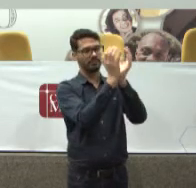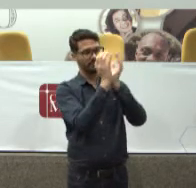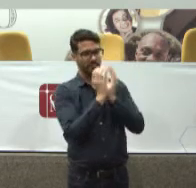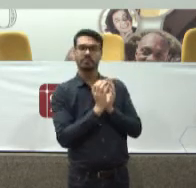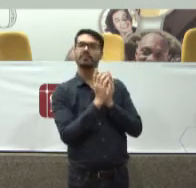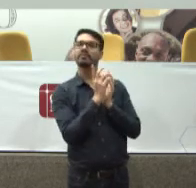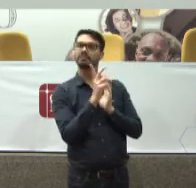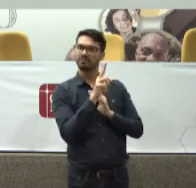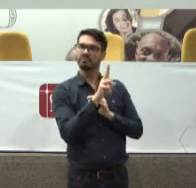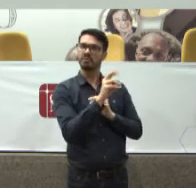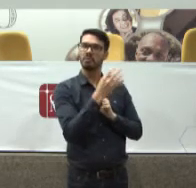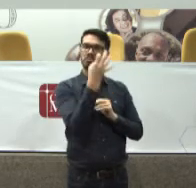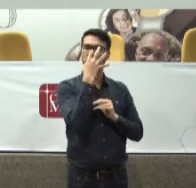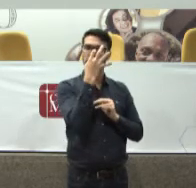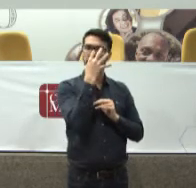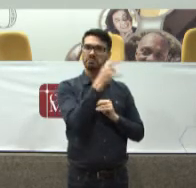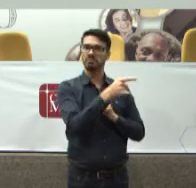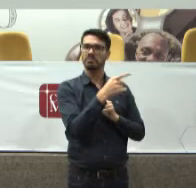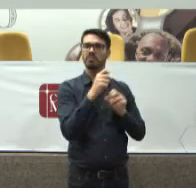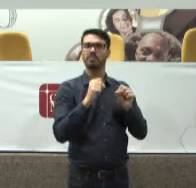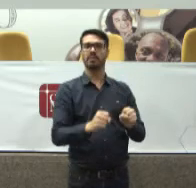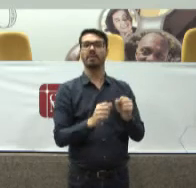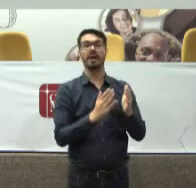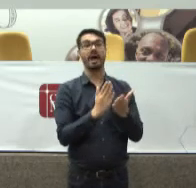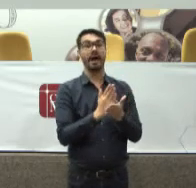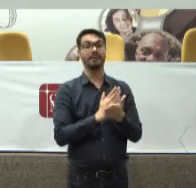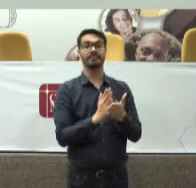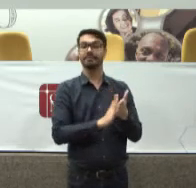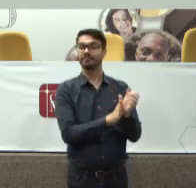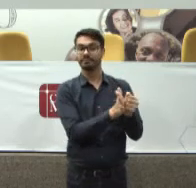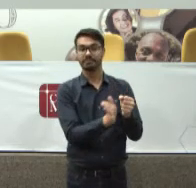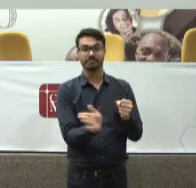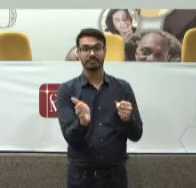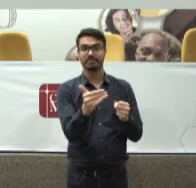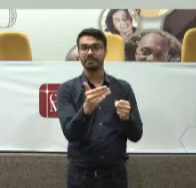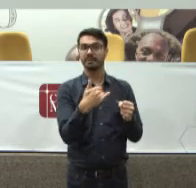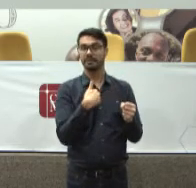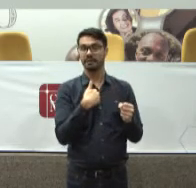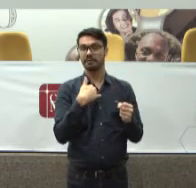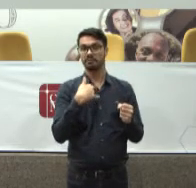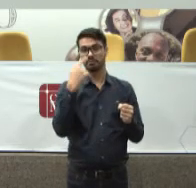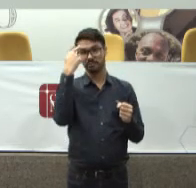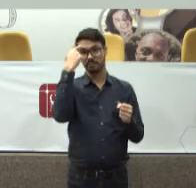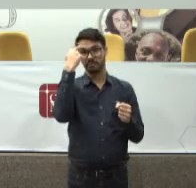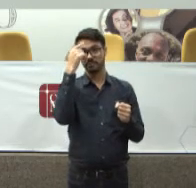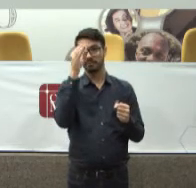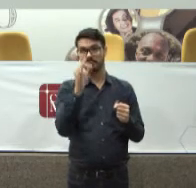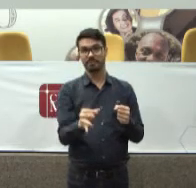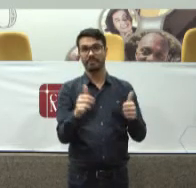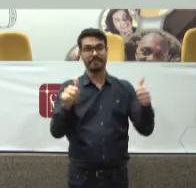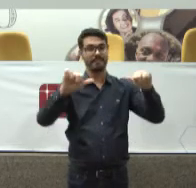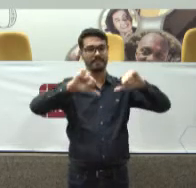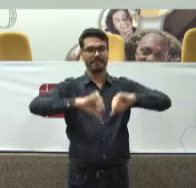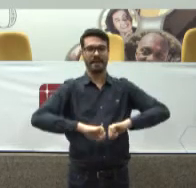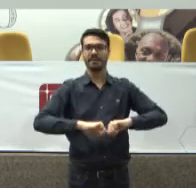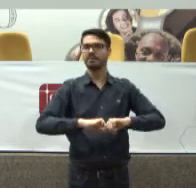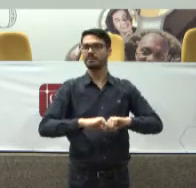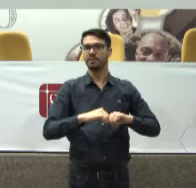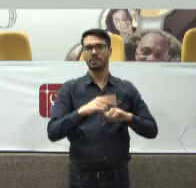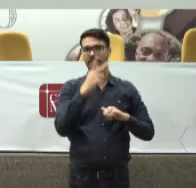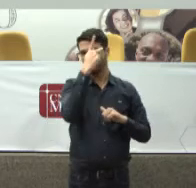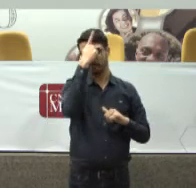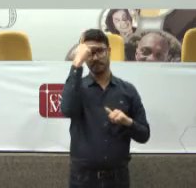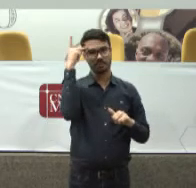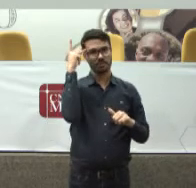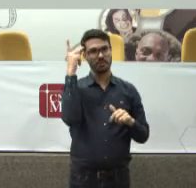Por que que eu vou ouvi-la? Porque eu posso ir por um caminho Que eu entenda correto E que seja péssimo Para quem tem um problema mental